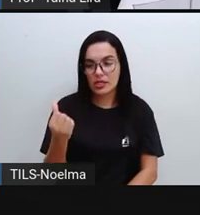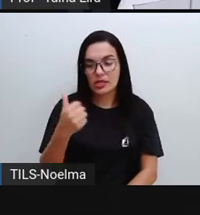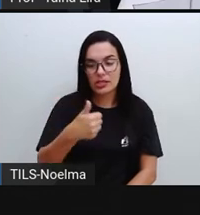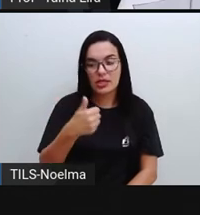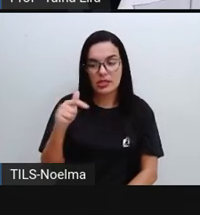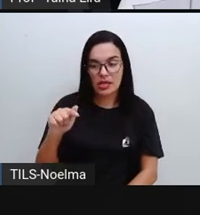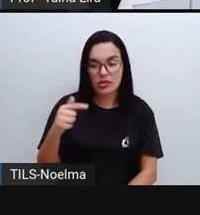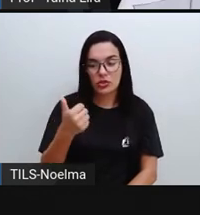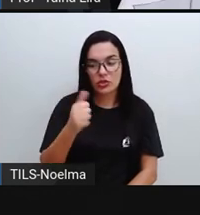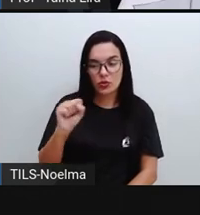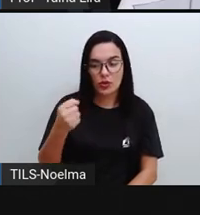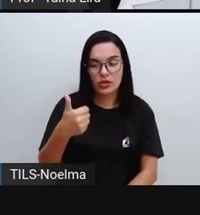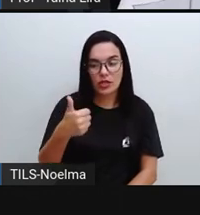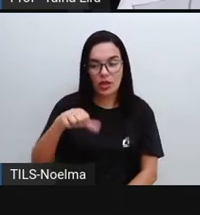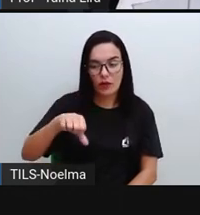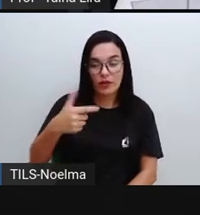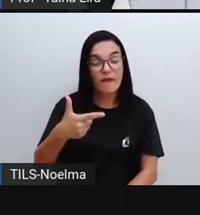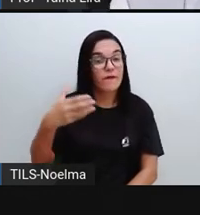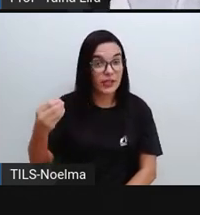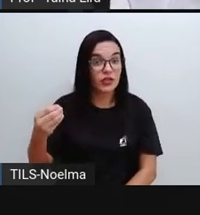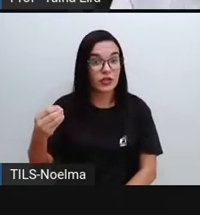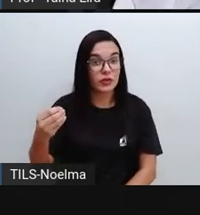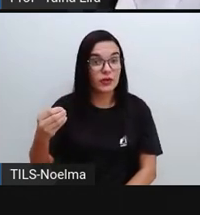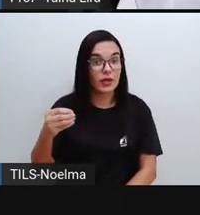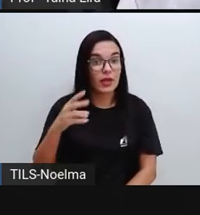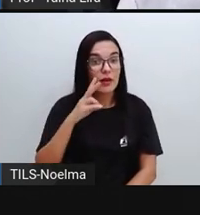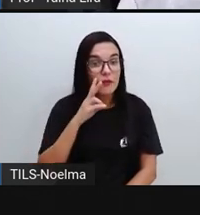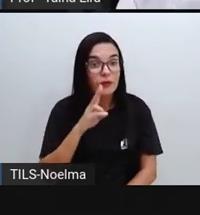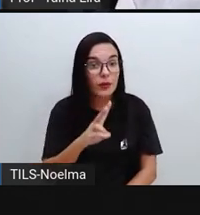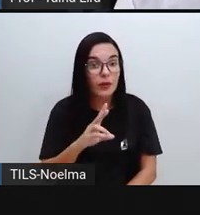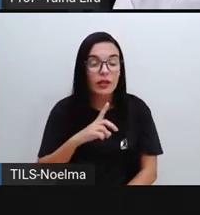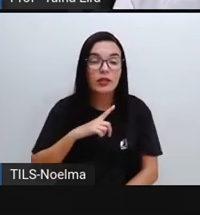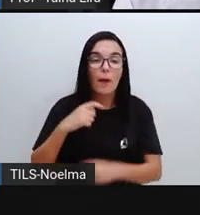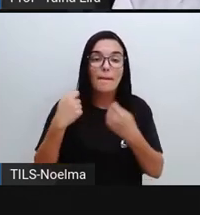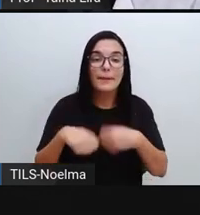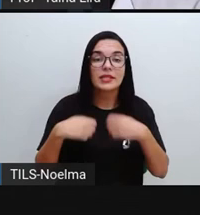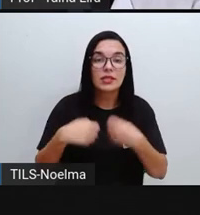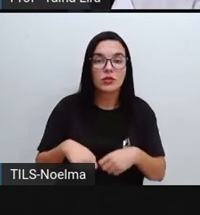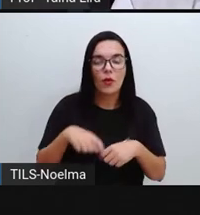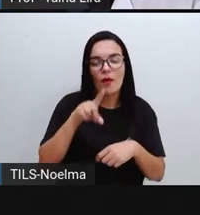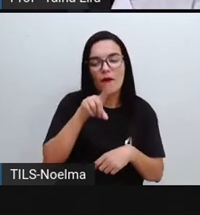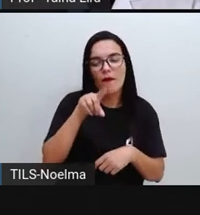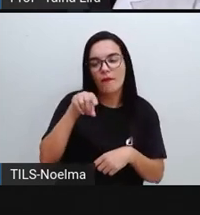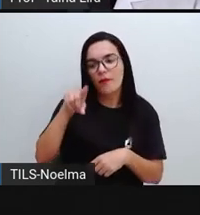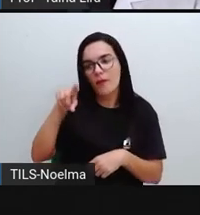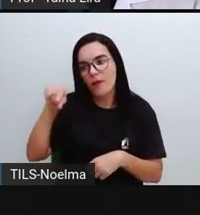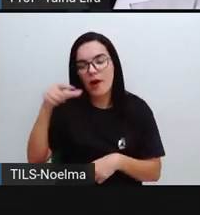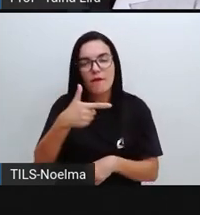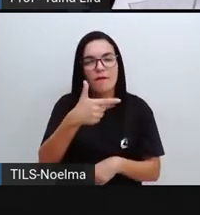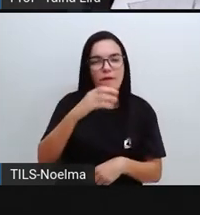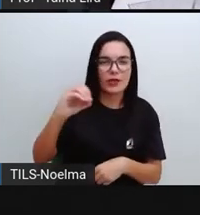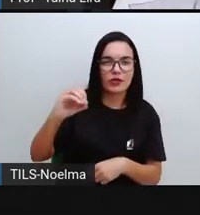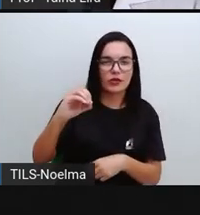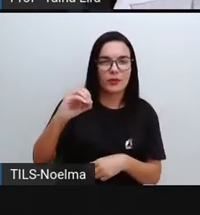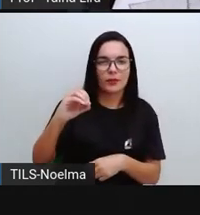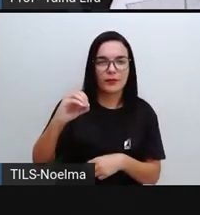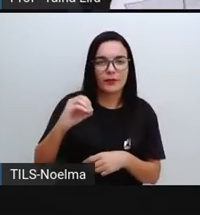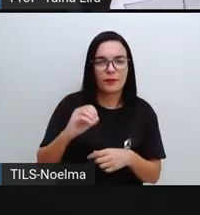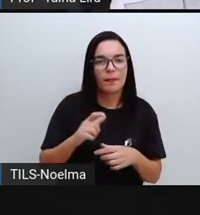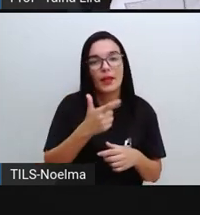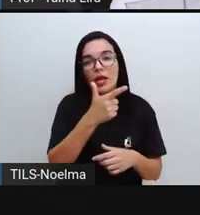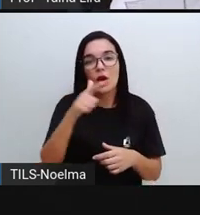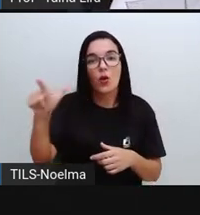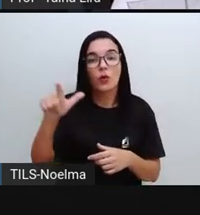16, 17, 18, 19, 20. 20 palitinhos, então ela andou 20 posições. Outra